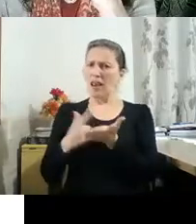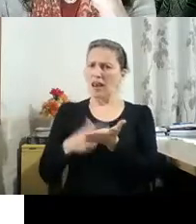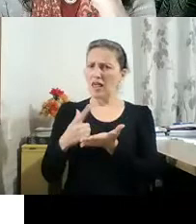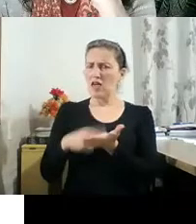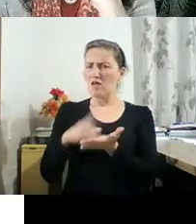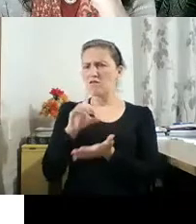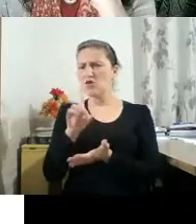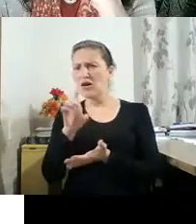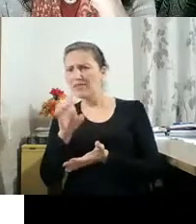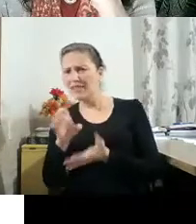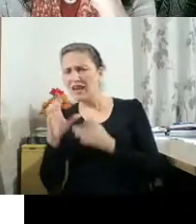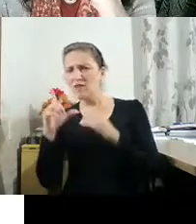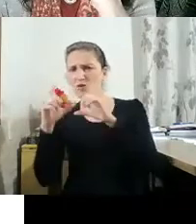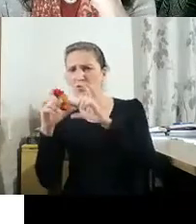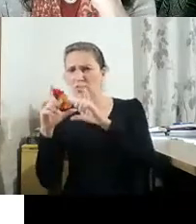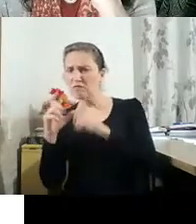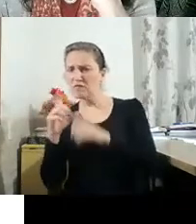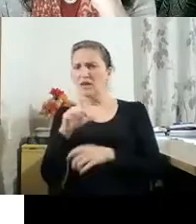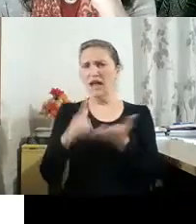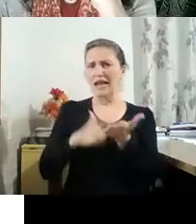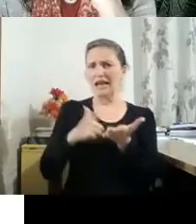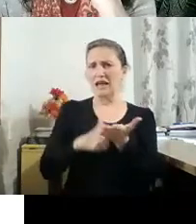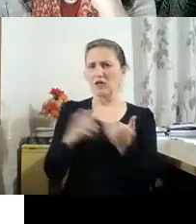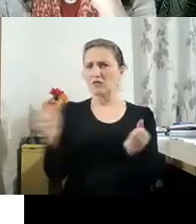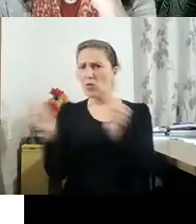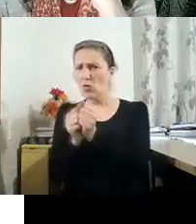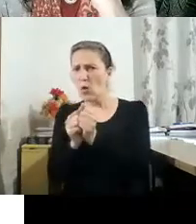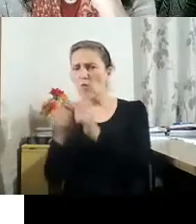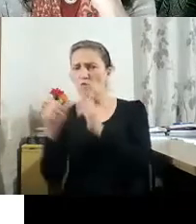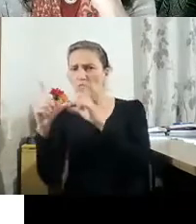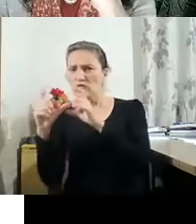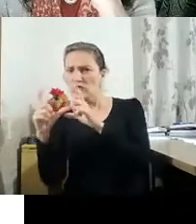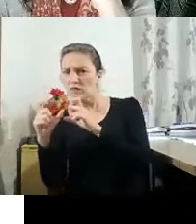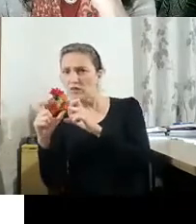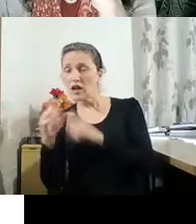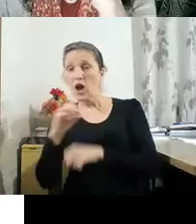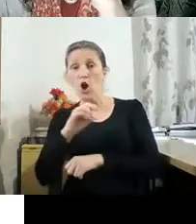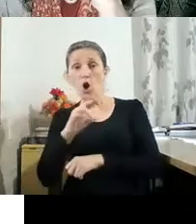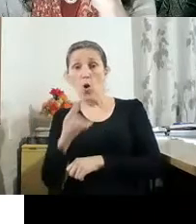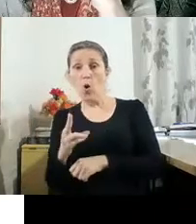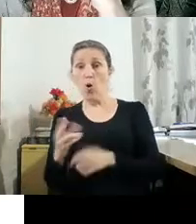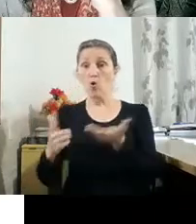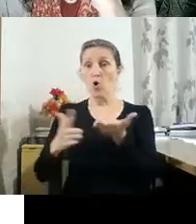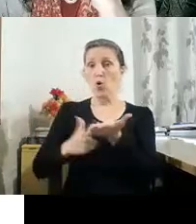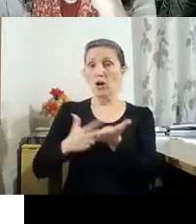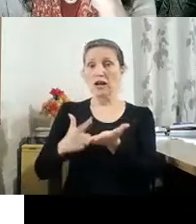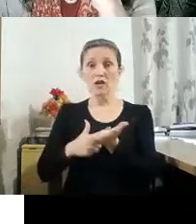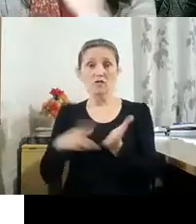com fotografia ou o livro que é uma unidade, que é uma coisa só,